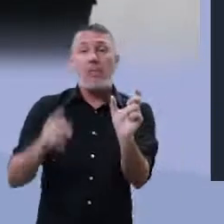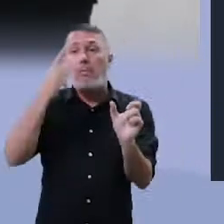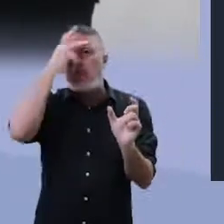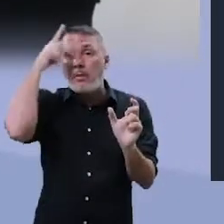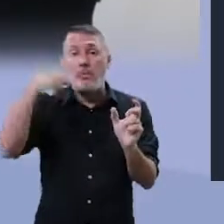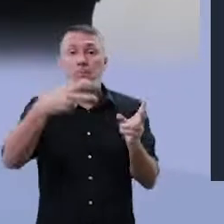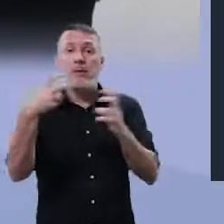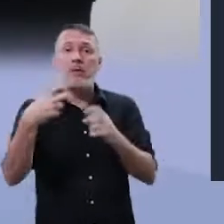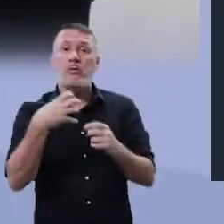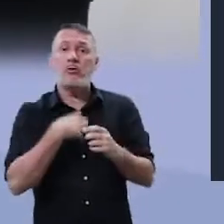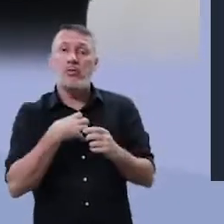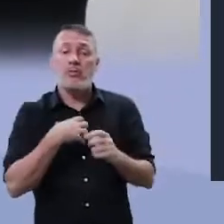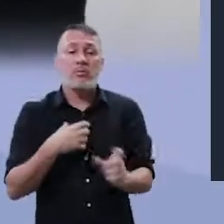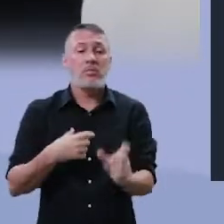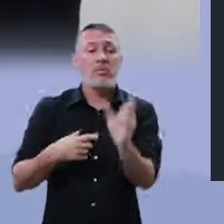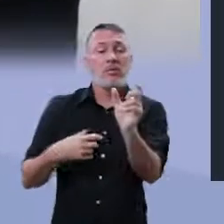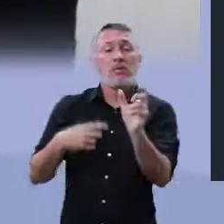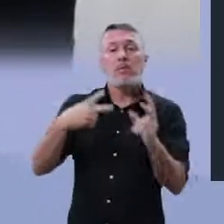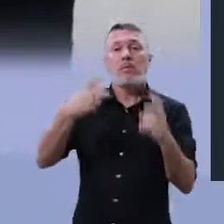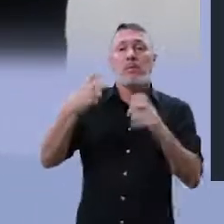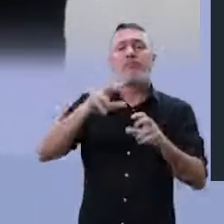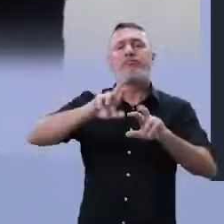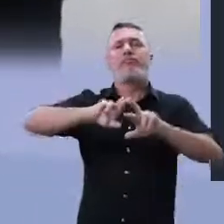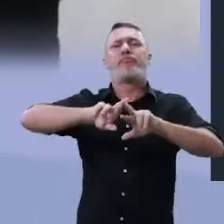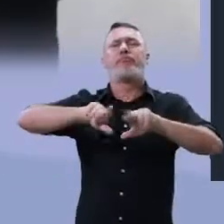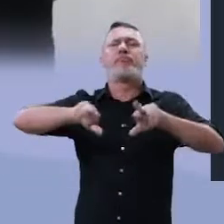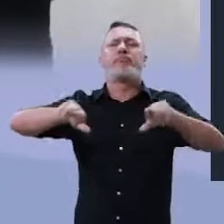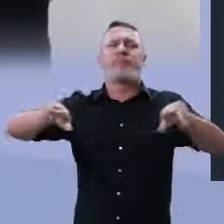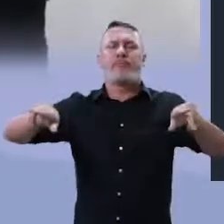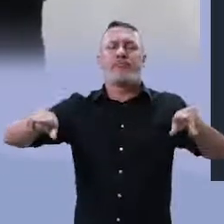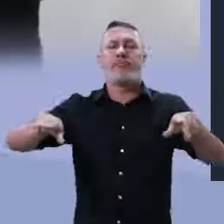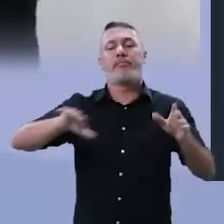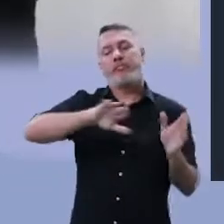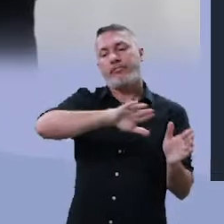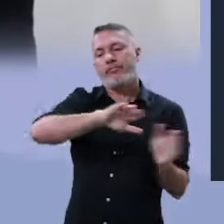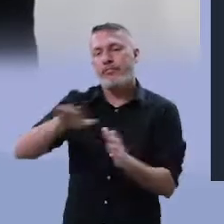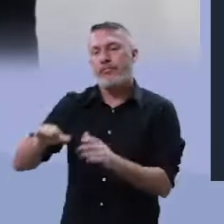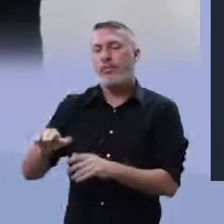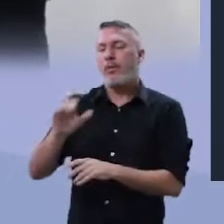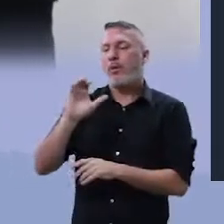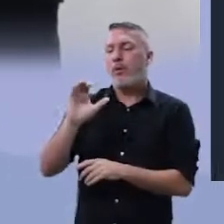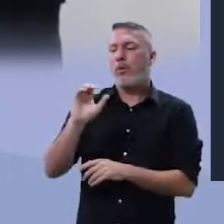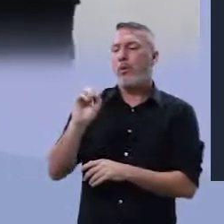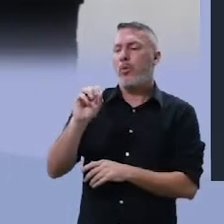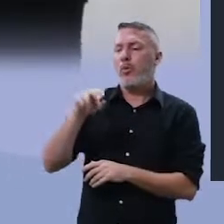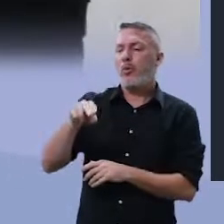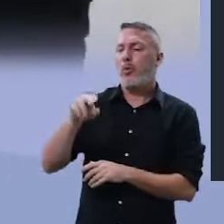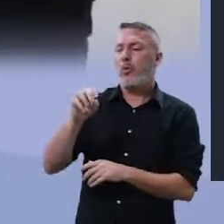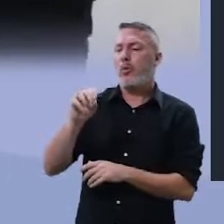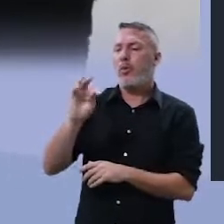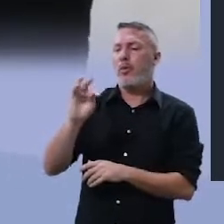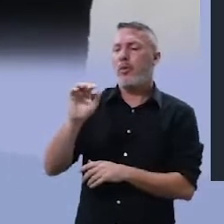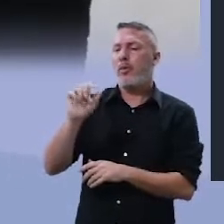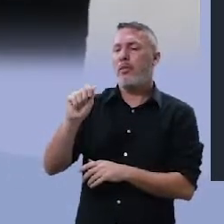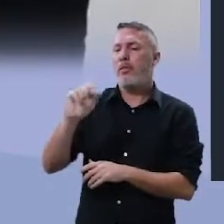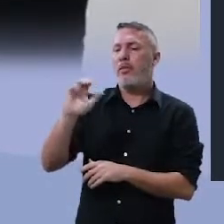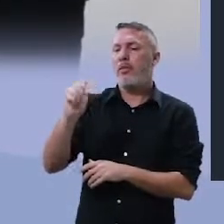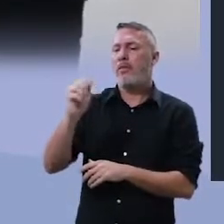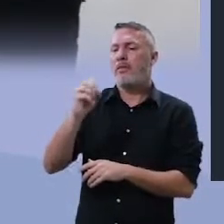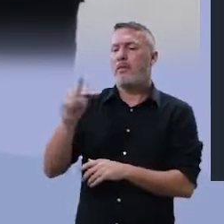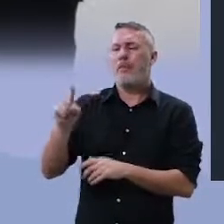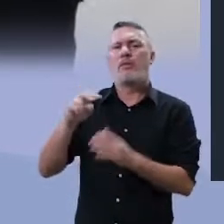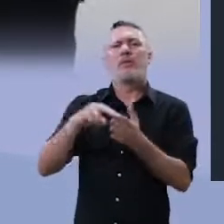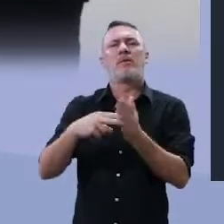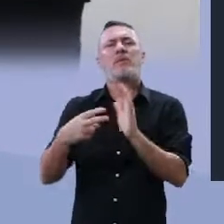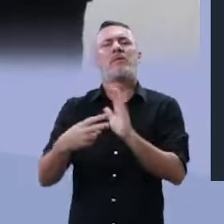maneira, a outra de outra. Linguagem conotativa. O que significa conotação? Significa figuração.